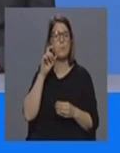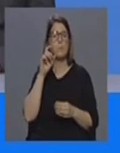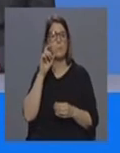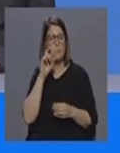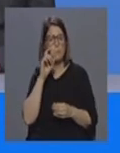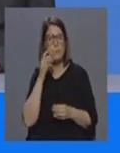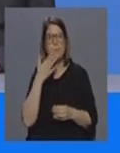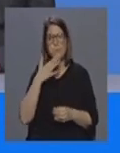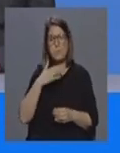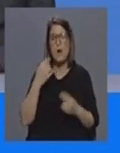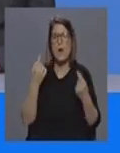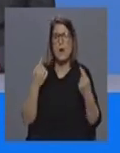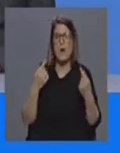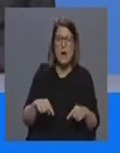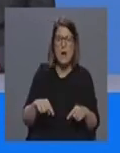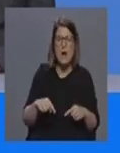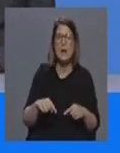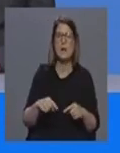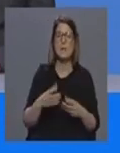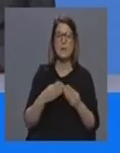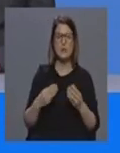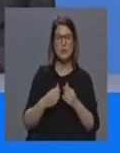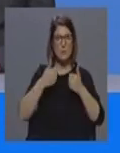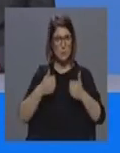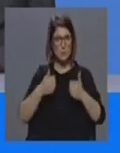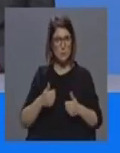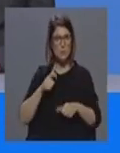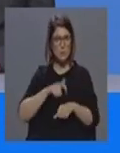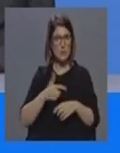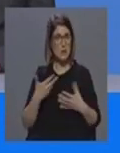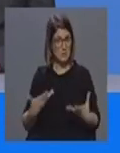os meios são adequados nesta altura?